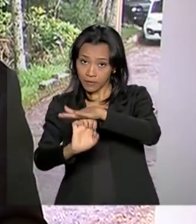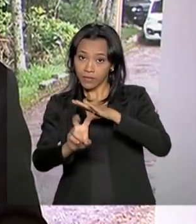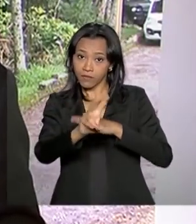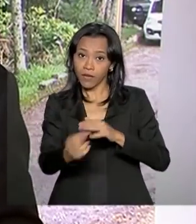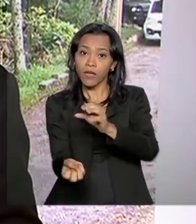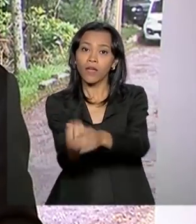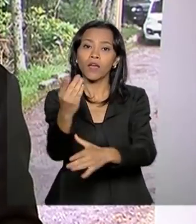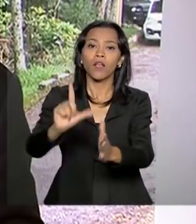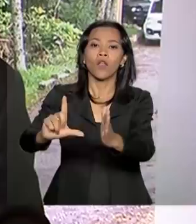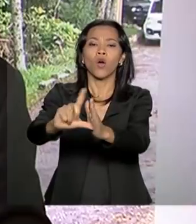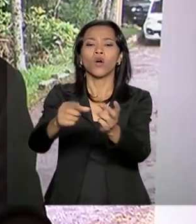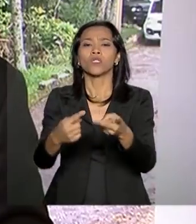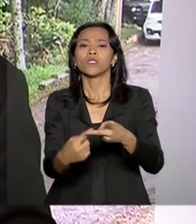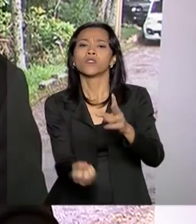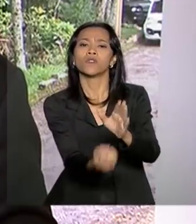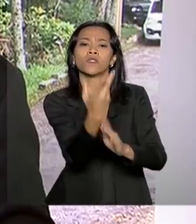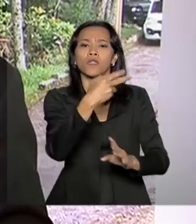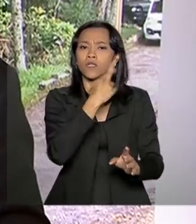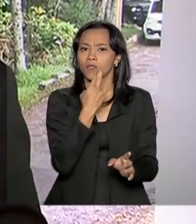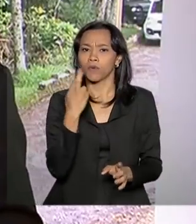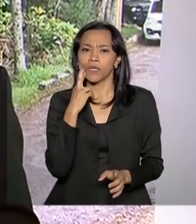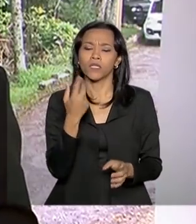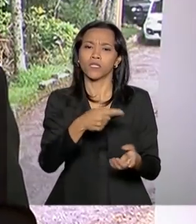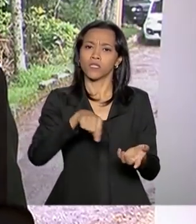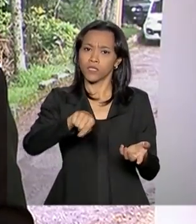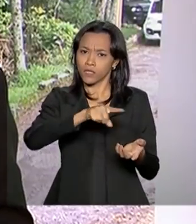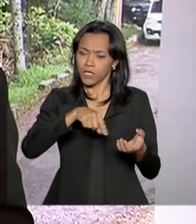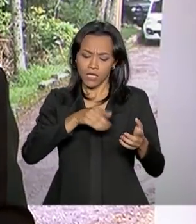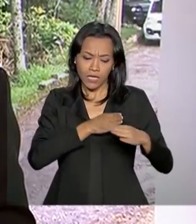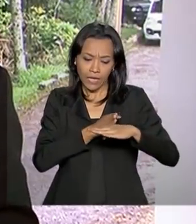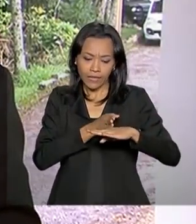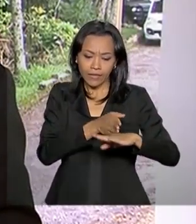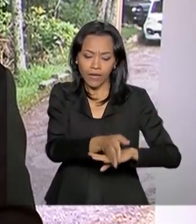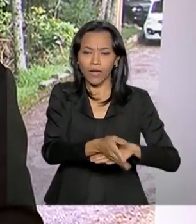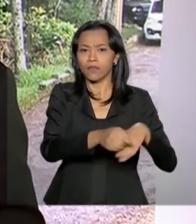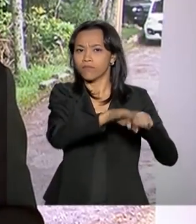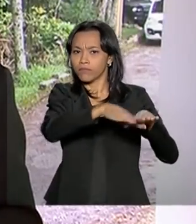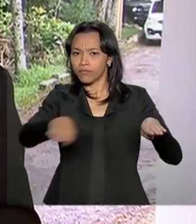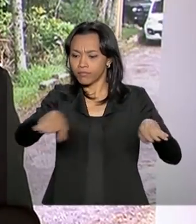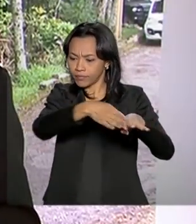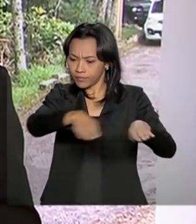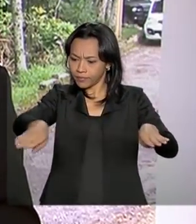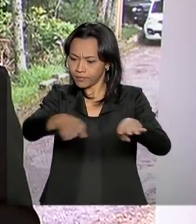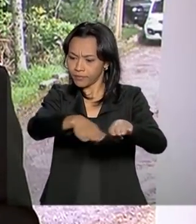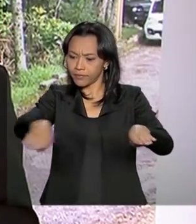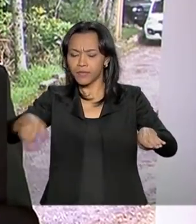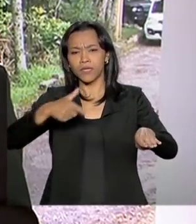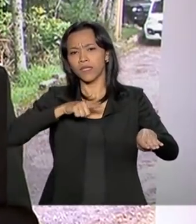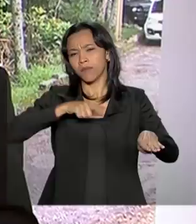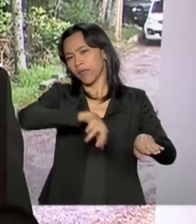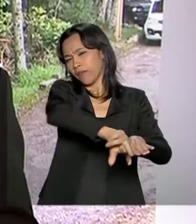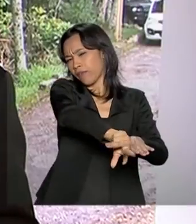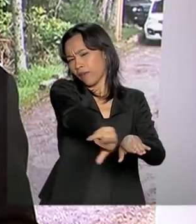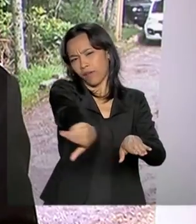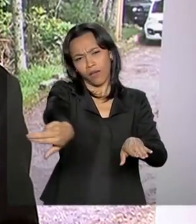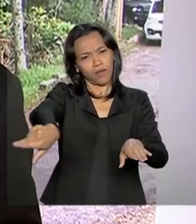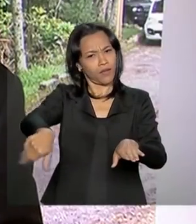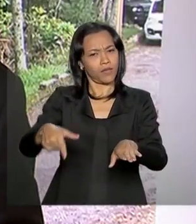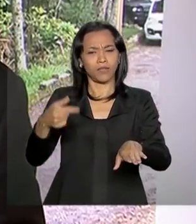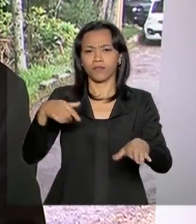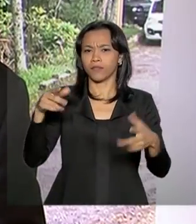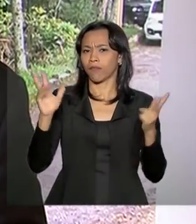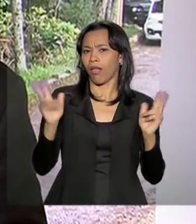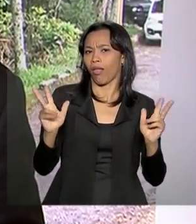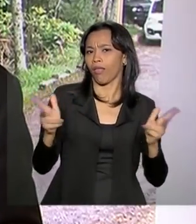lojas, restaurantes, reformar a entrada do parque, o estacionamento e também explorar diversas atividades de lazer